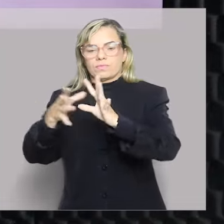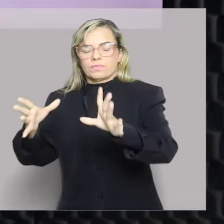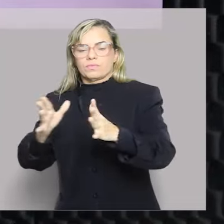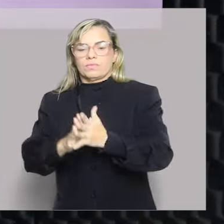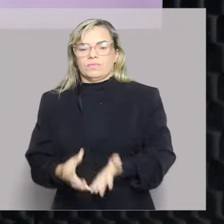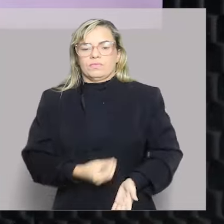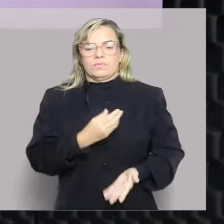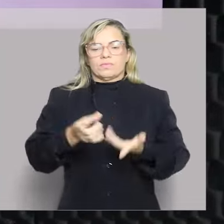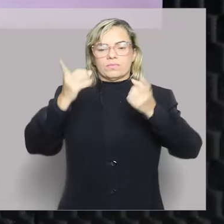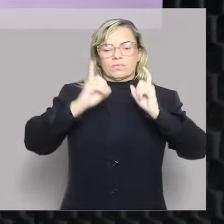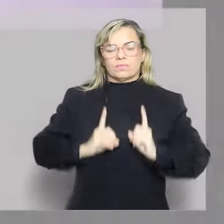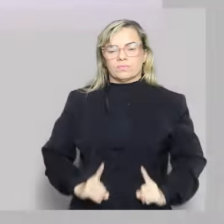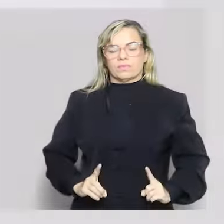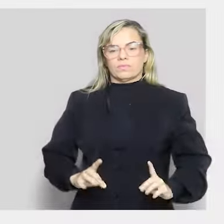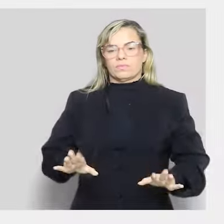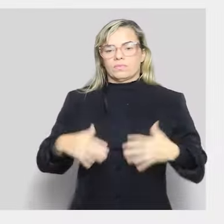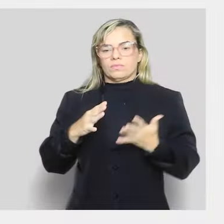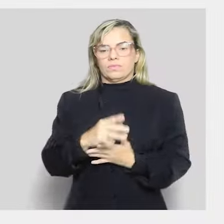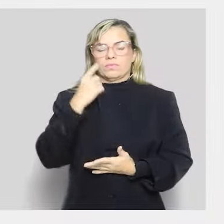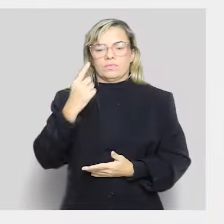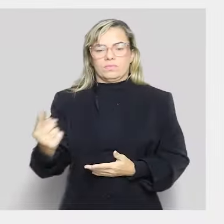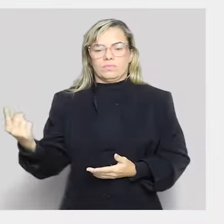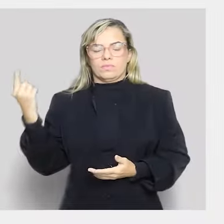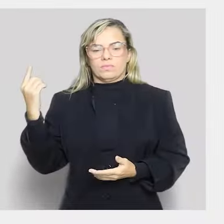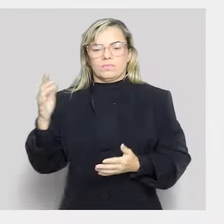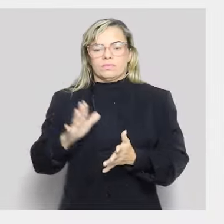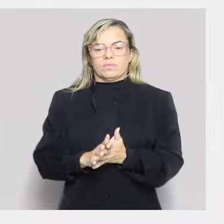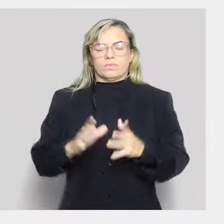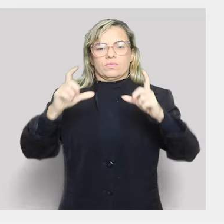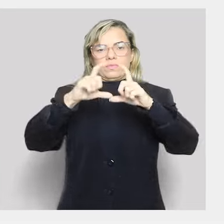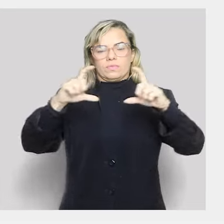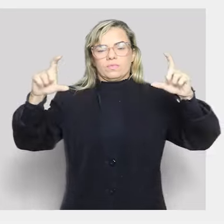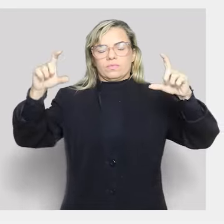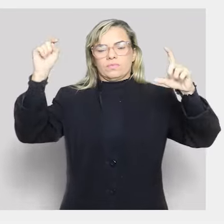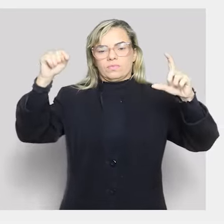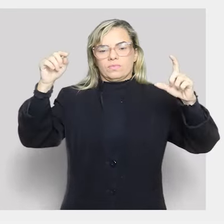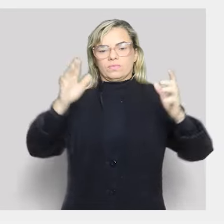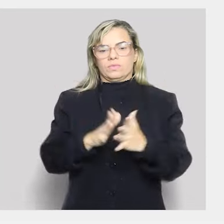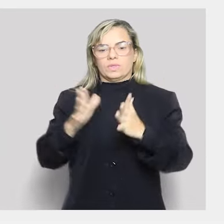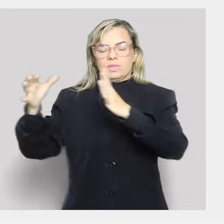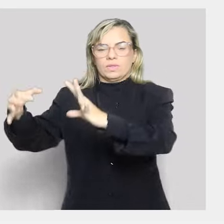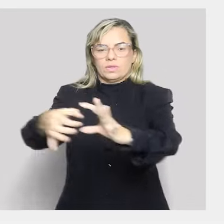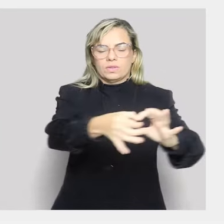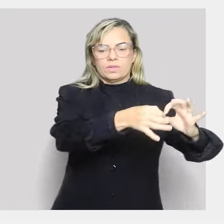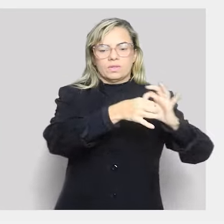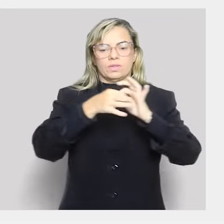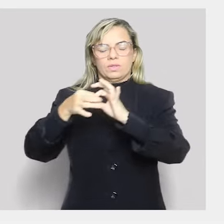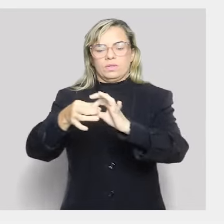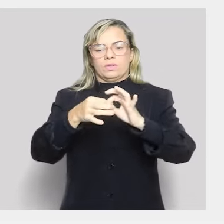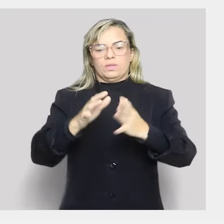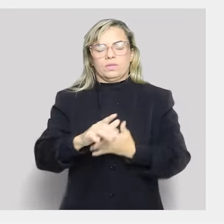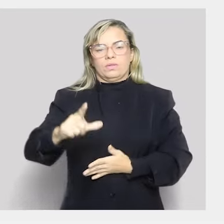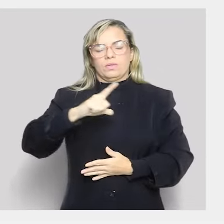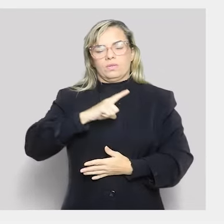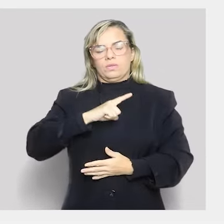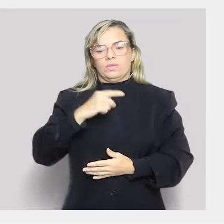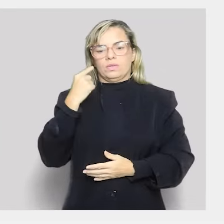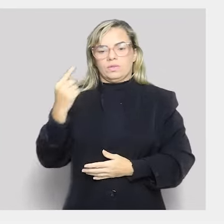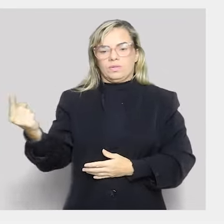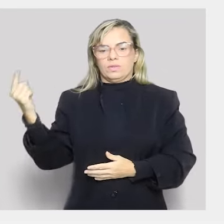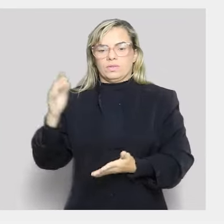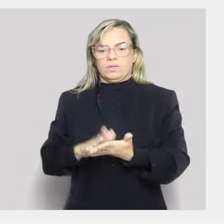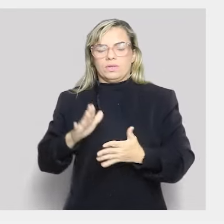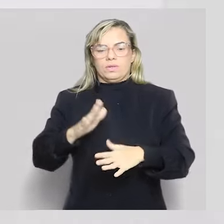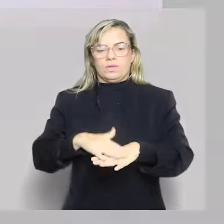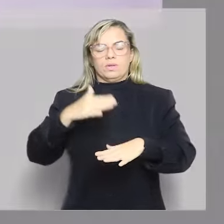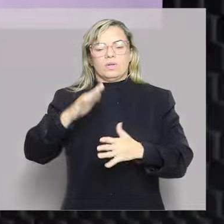com dignidade. Então, esse bloco de direitos, ele é interdependente. Ele tem conexão entre si e,